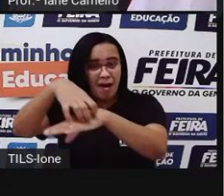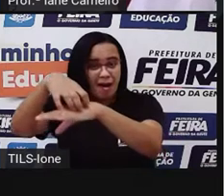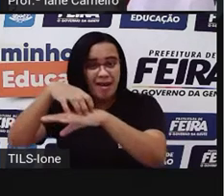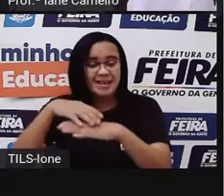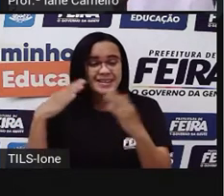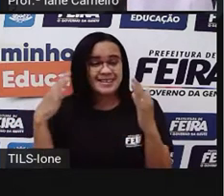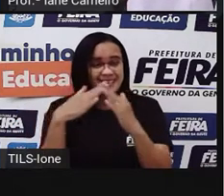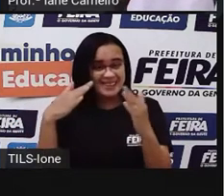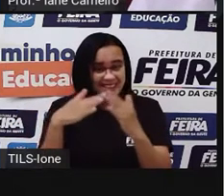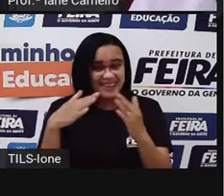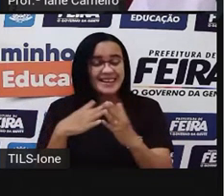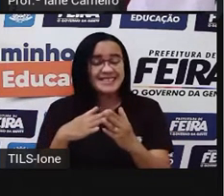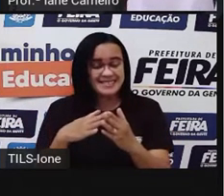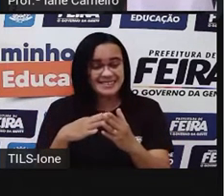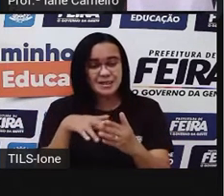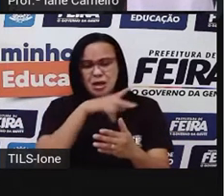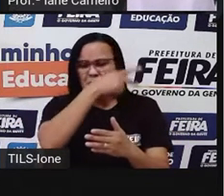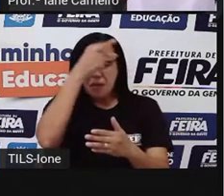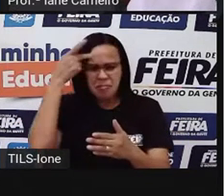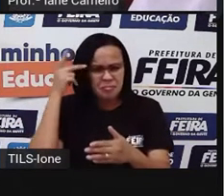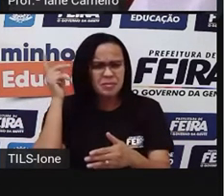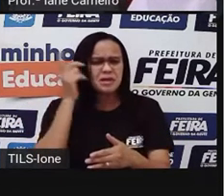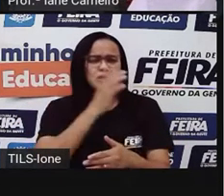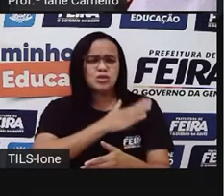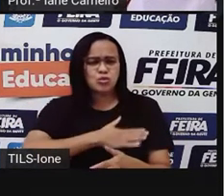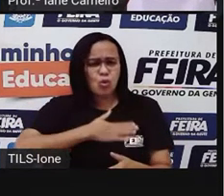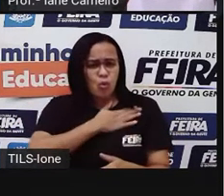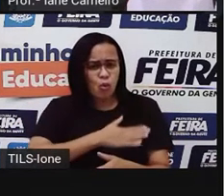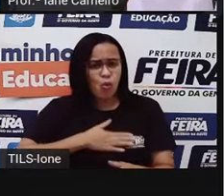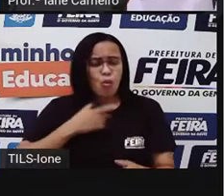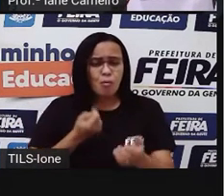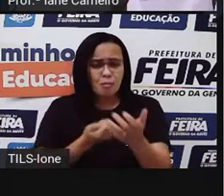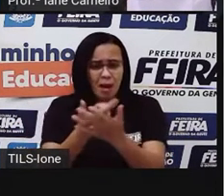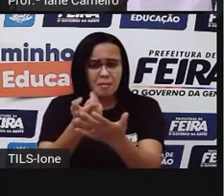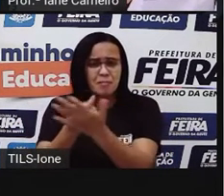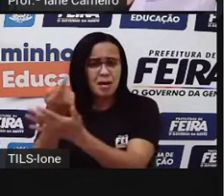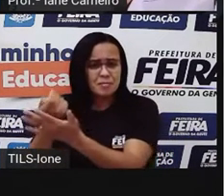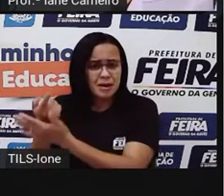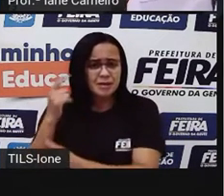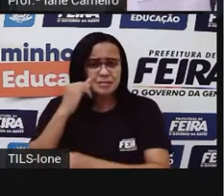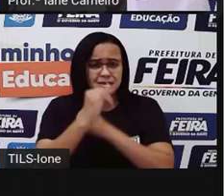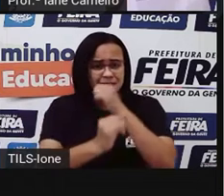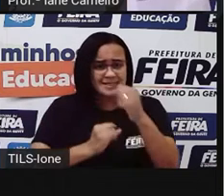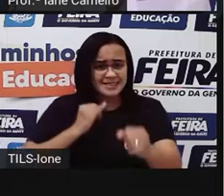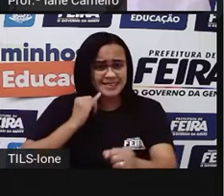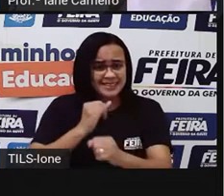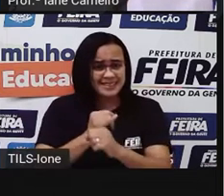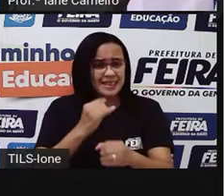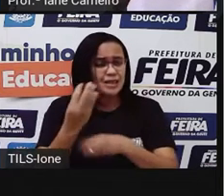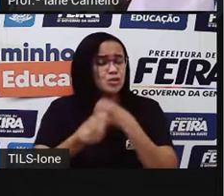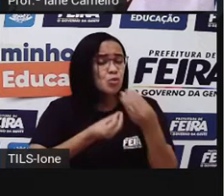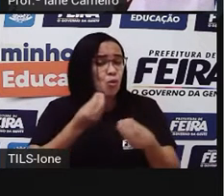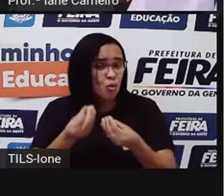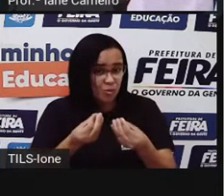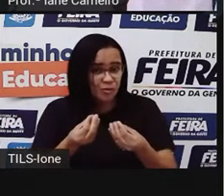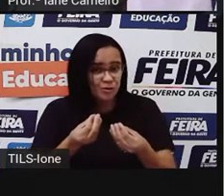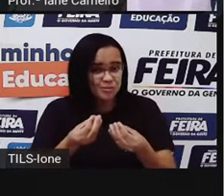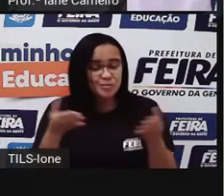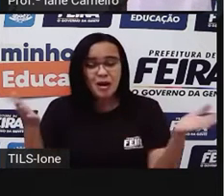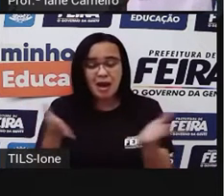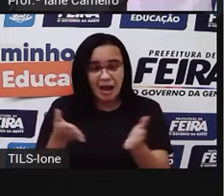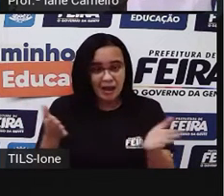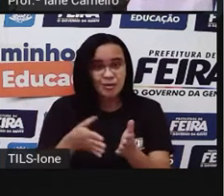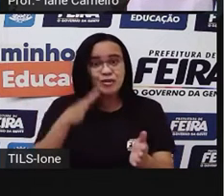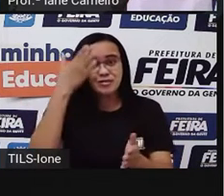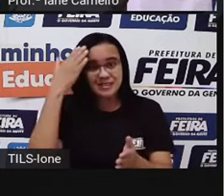compras pela internet? Será que vem como esses produtos? Então a gente vai conversar sobre isso agora na nossa aula de número